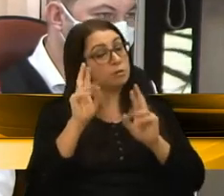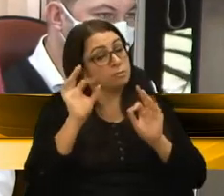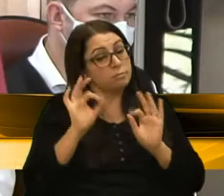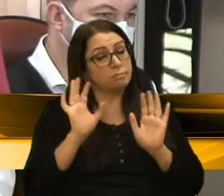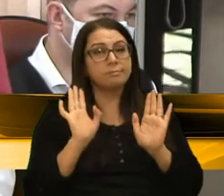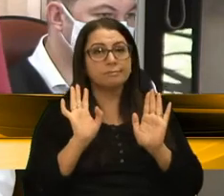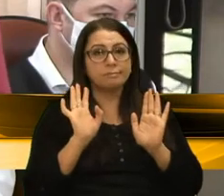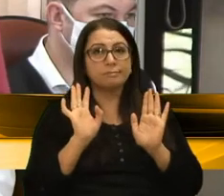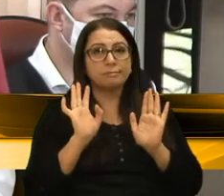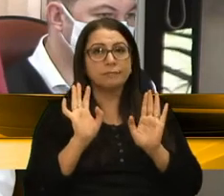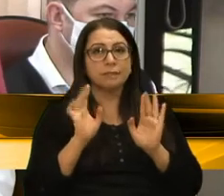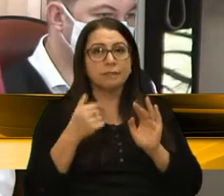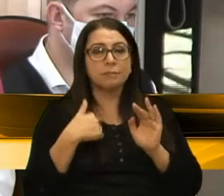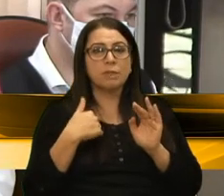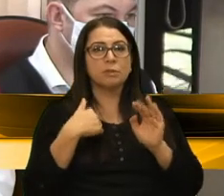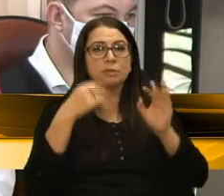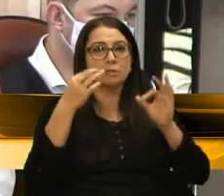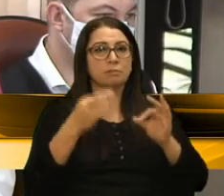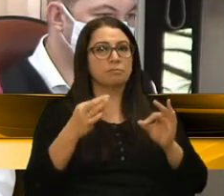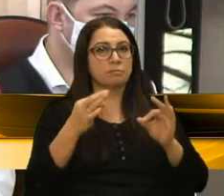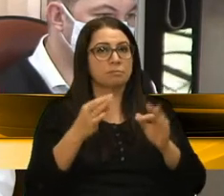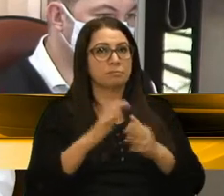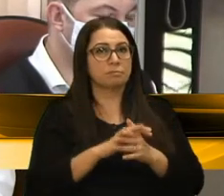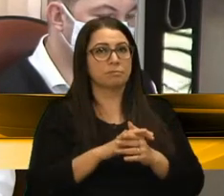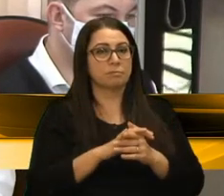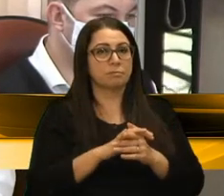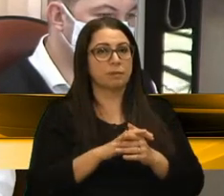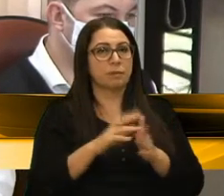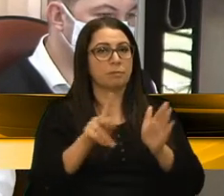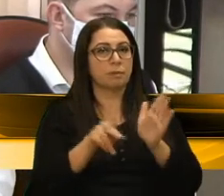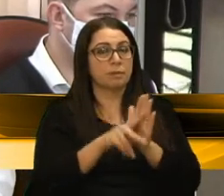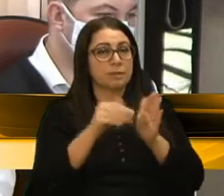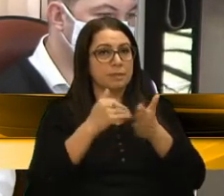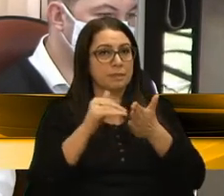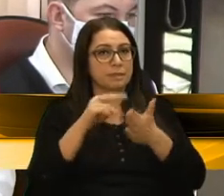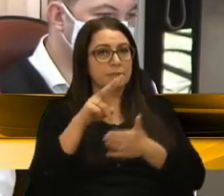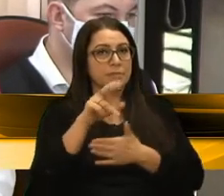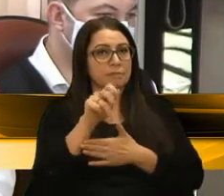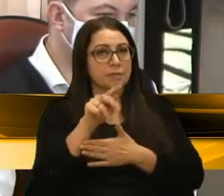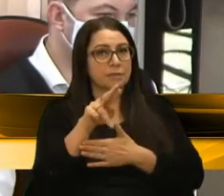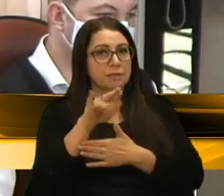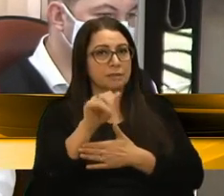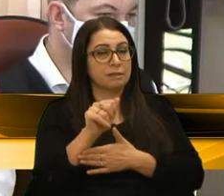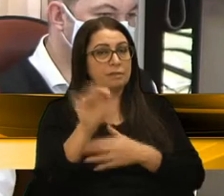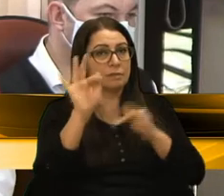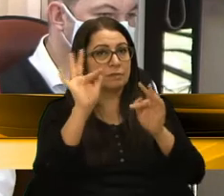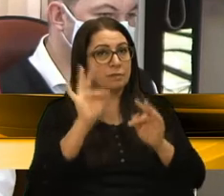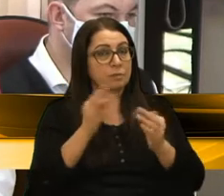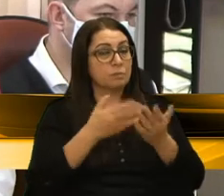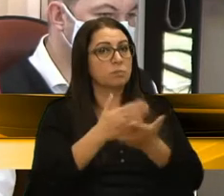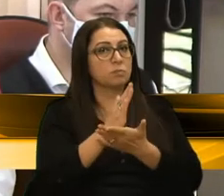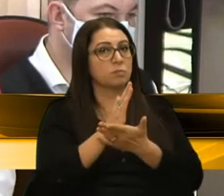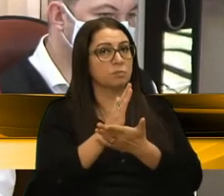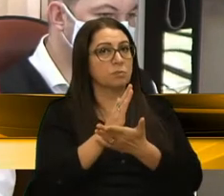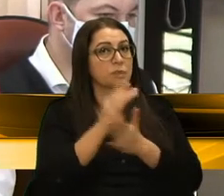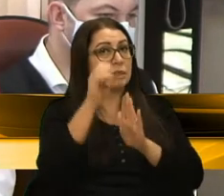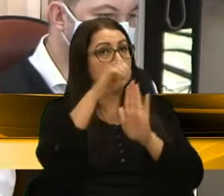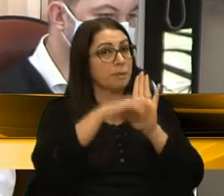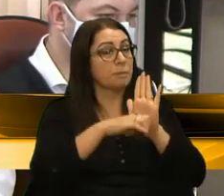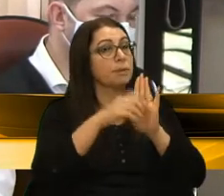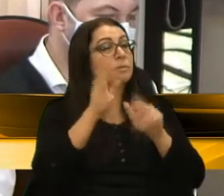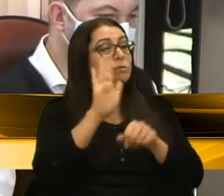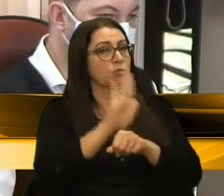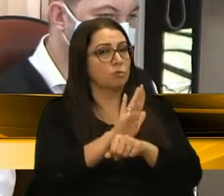dê certo. Mas eu tenho certeza que a própria secretária Valéria estaria muito feliz se nós aprovássemos essas emendas, porque